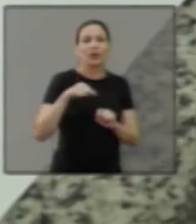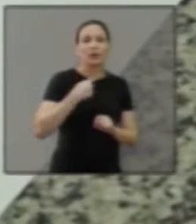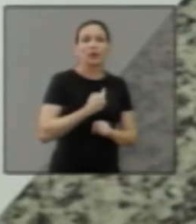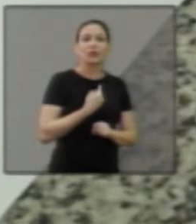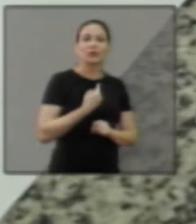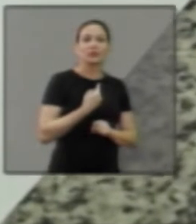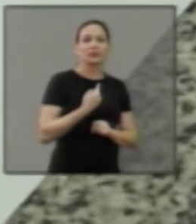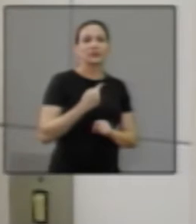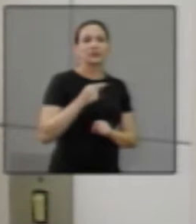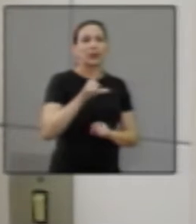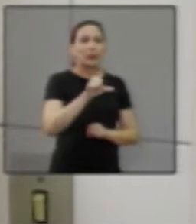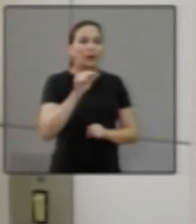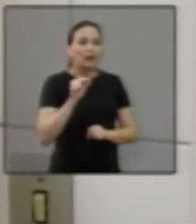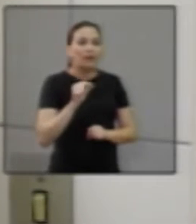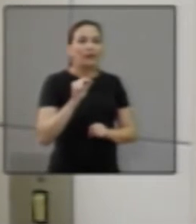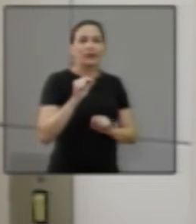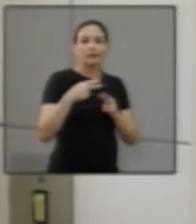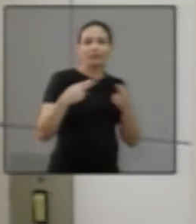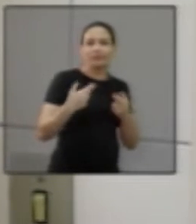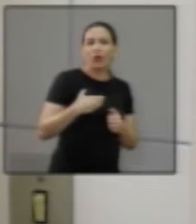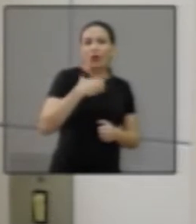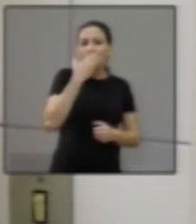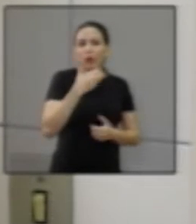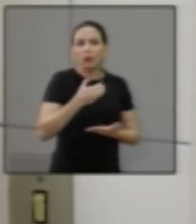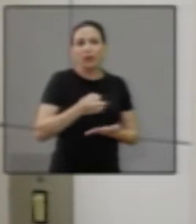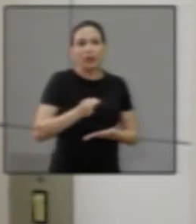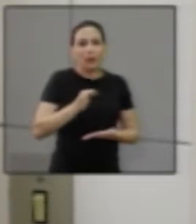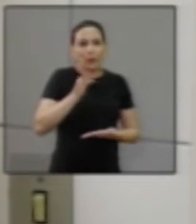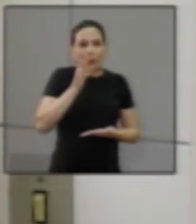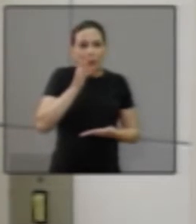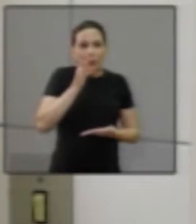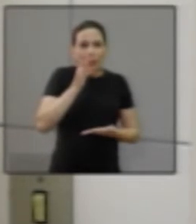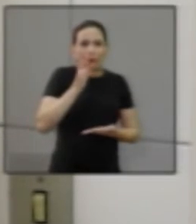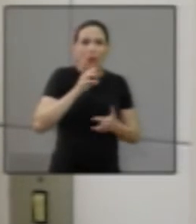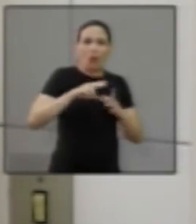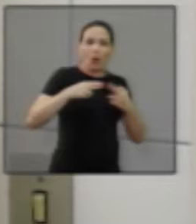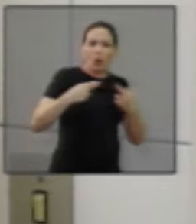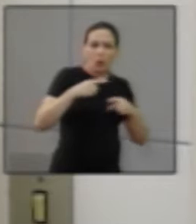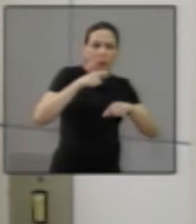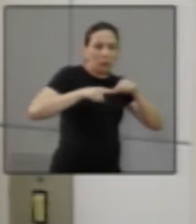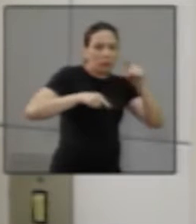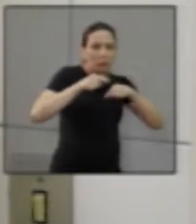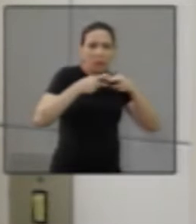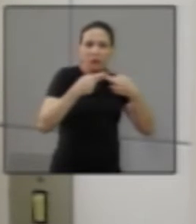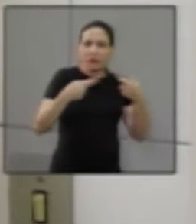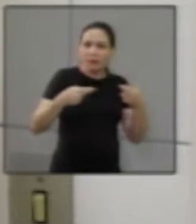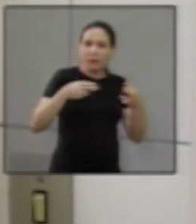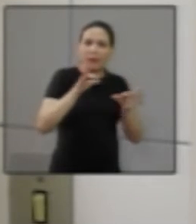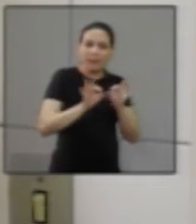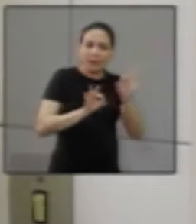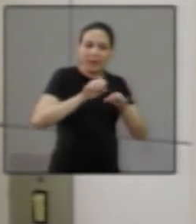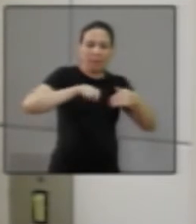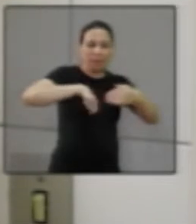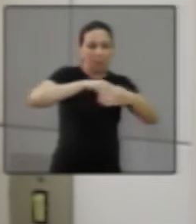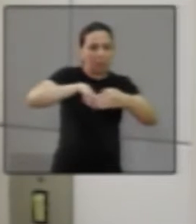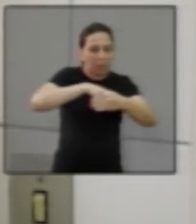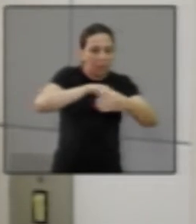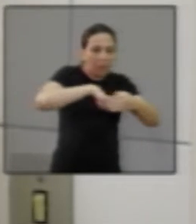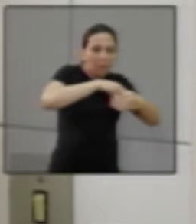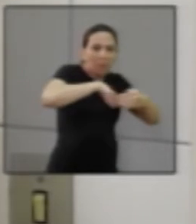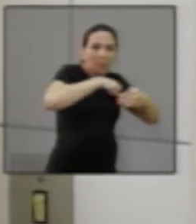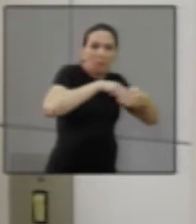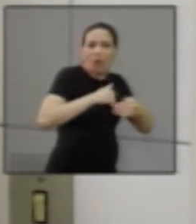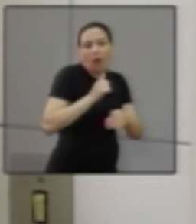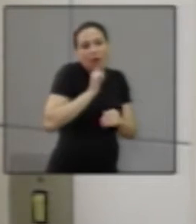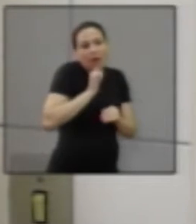Então, a gente está dando preferência a frutas, a sucos, ou material, né? Ingredientes